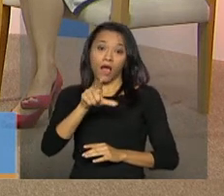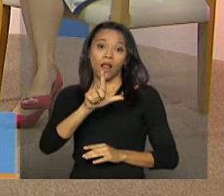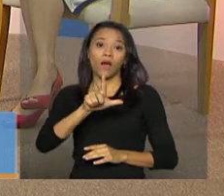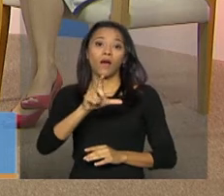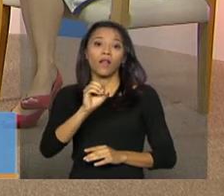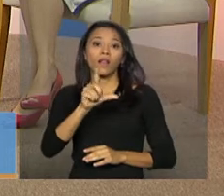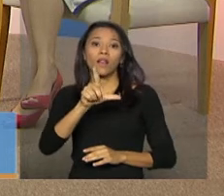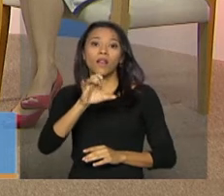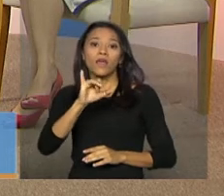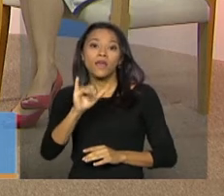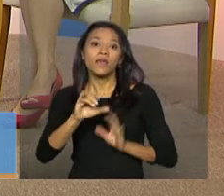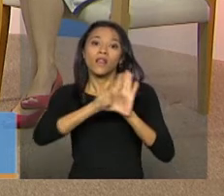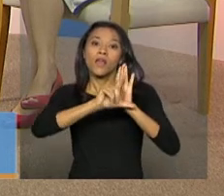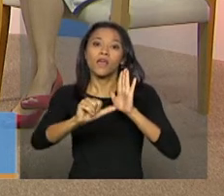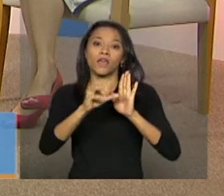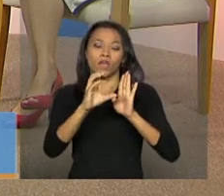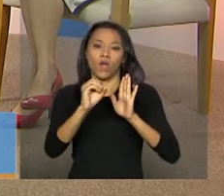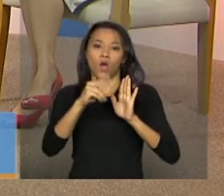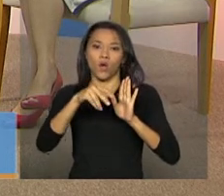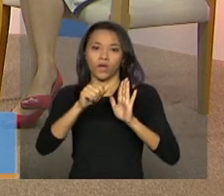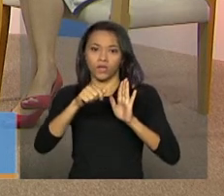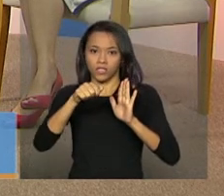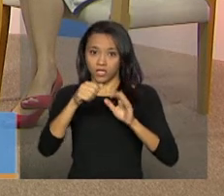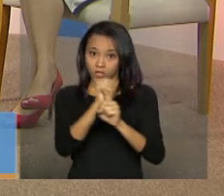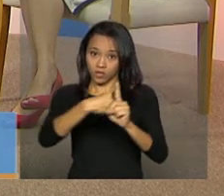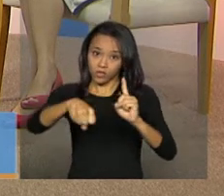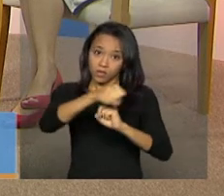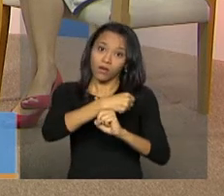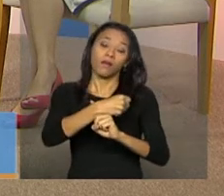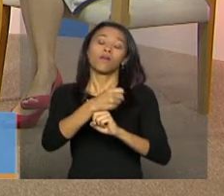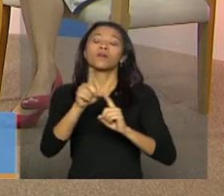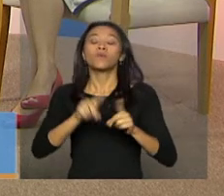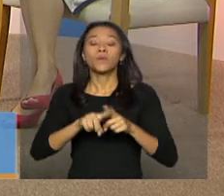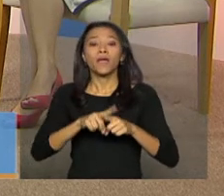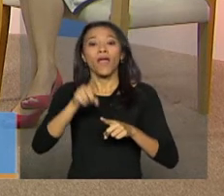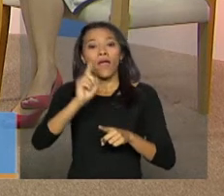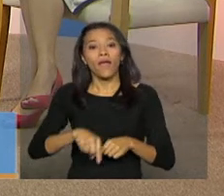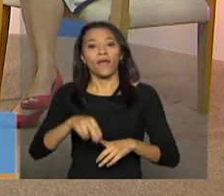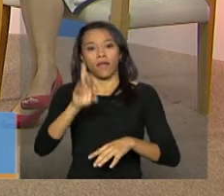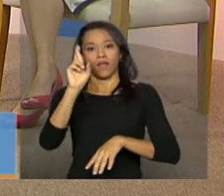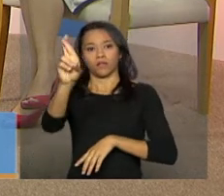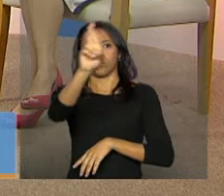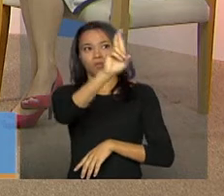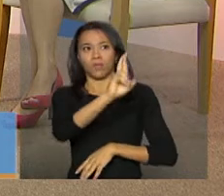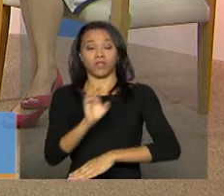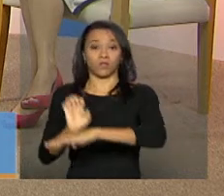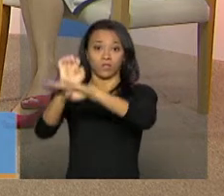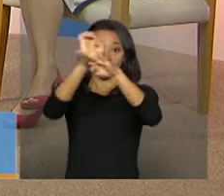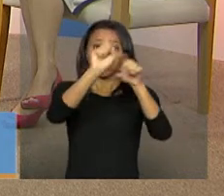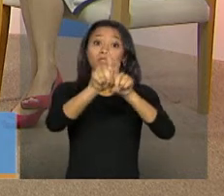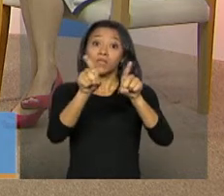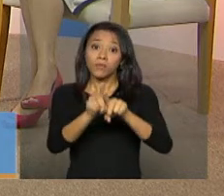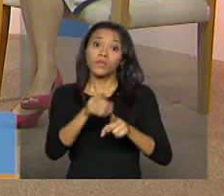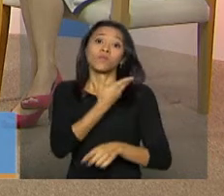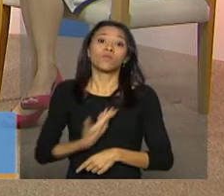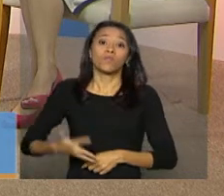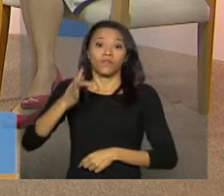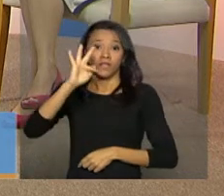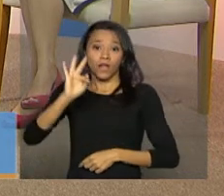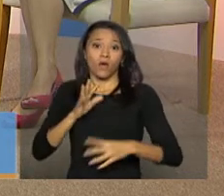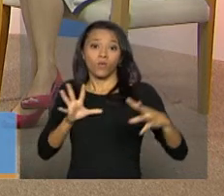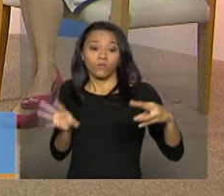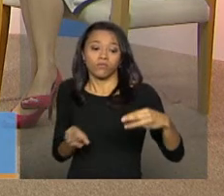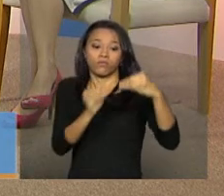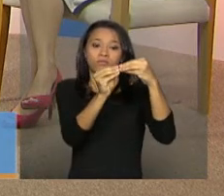obrigação das três esferas, da União, dos Estados e do município, qual financiar a política. Então, o recurso da União, ele deve ser agregado ao